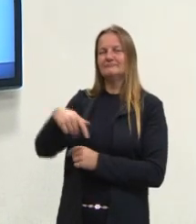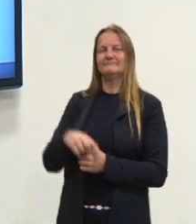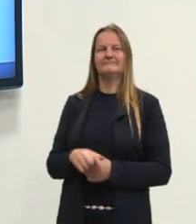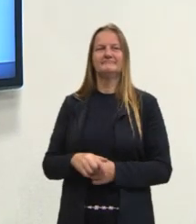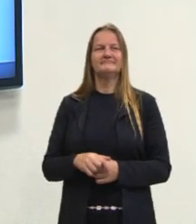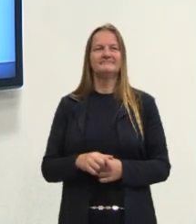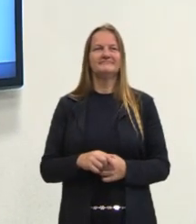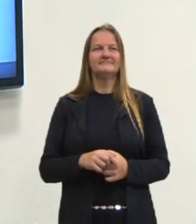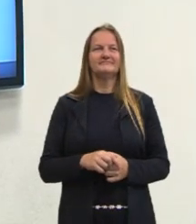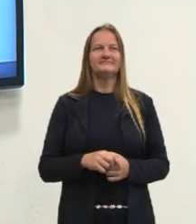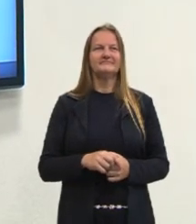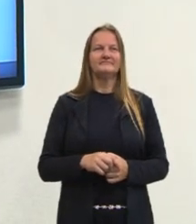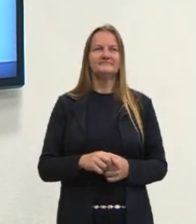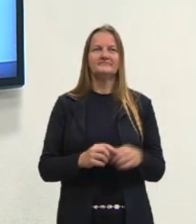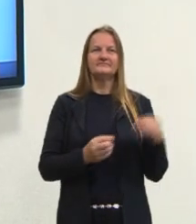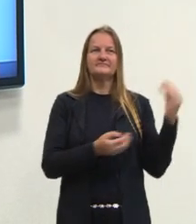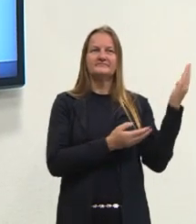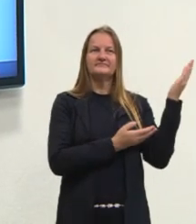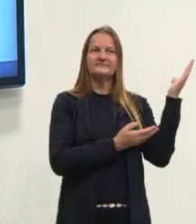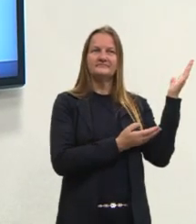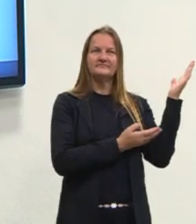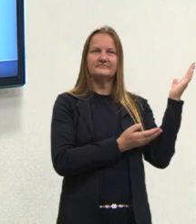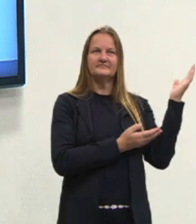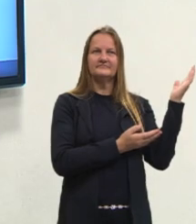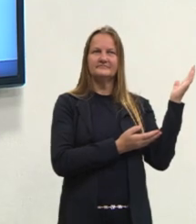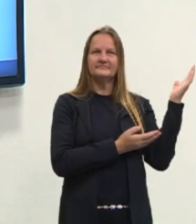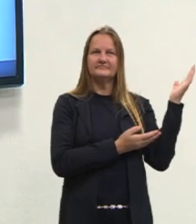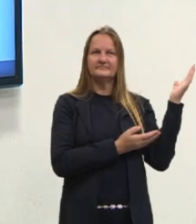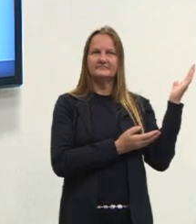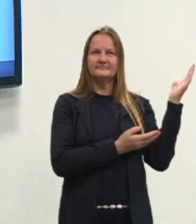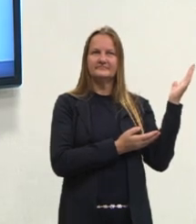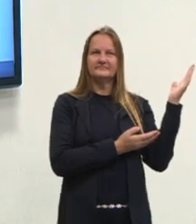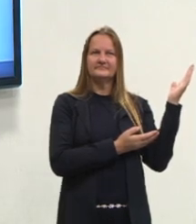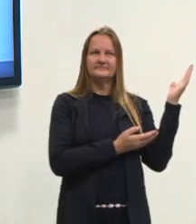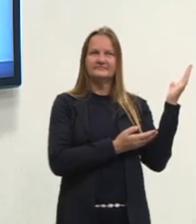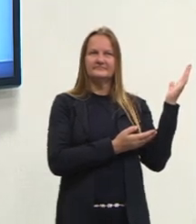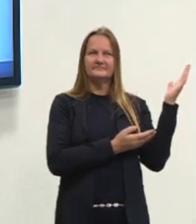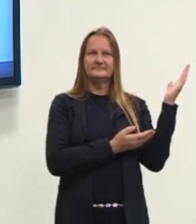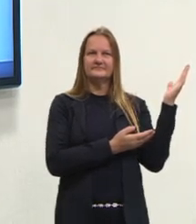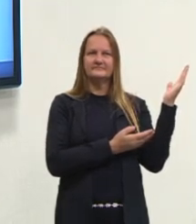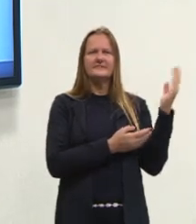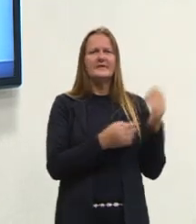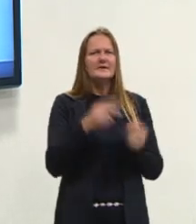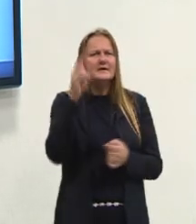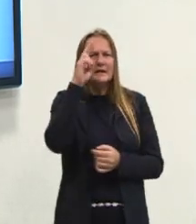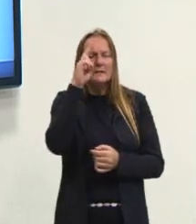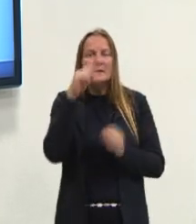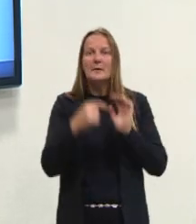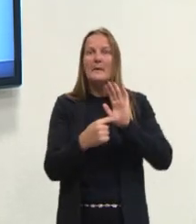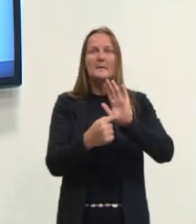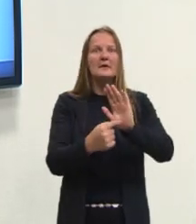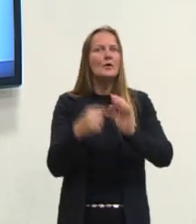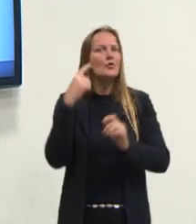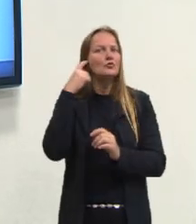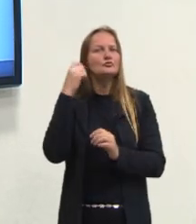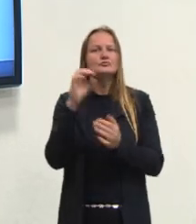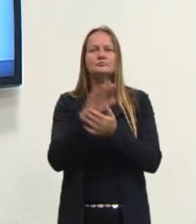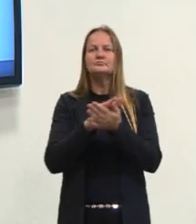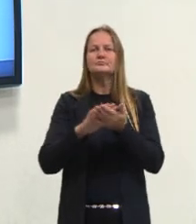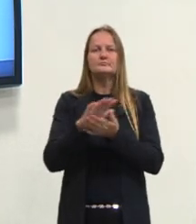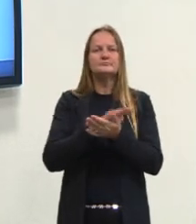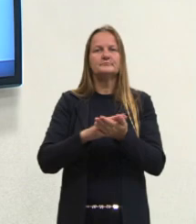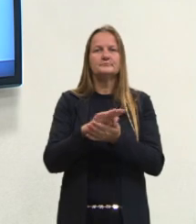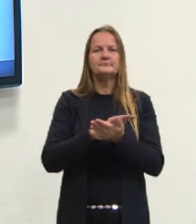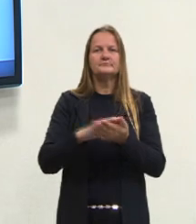RÉ, mas U, é tranquilo. Lembra? Não apareceu o som da letra